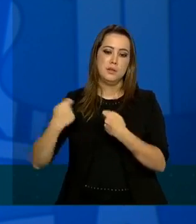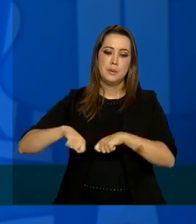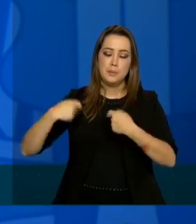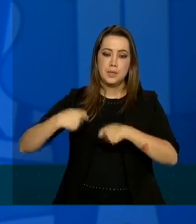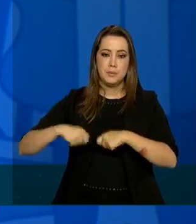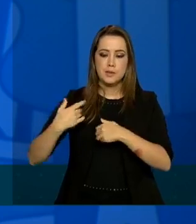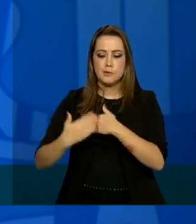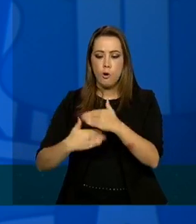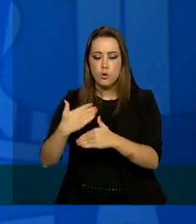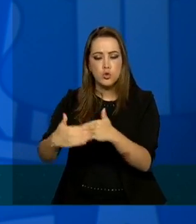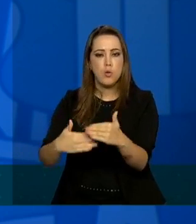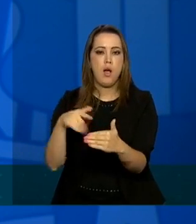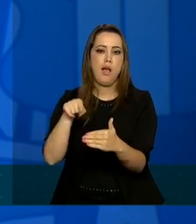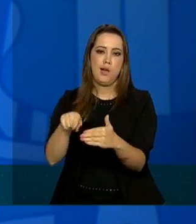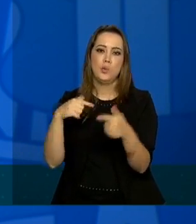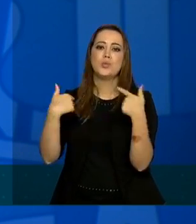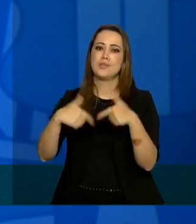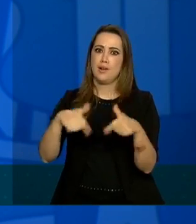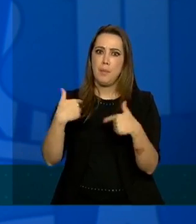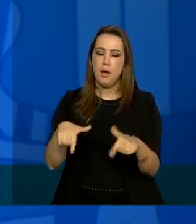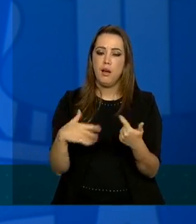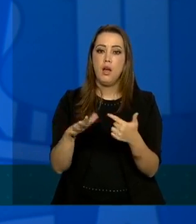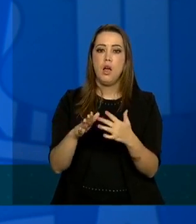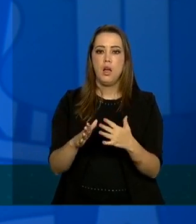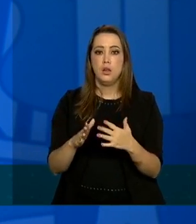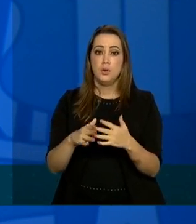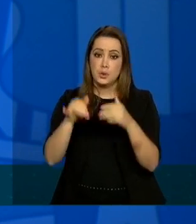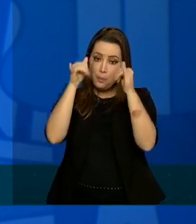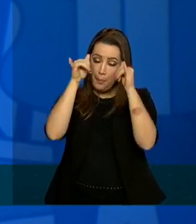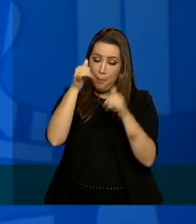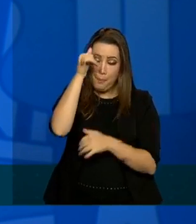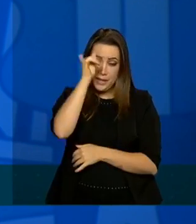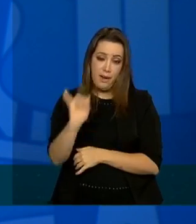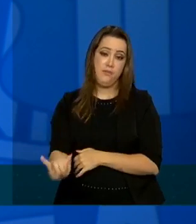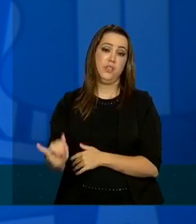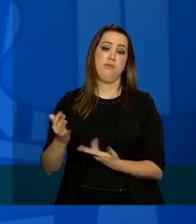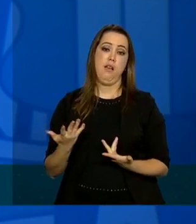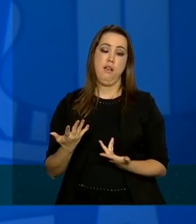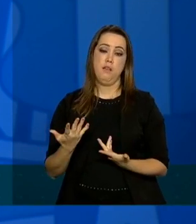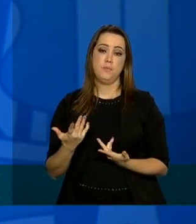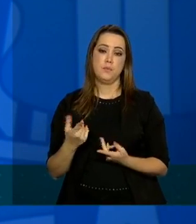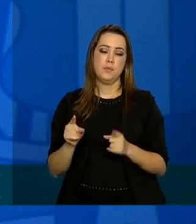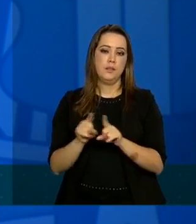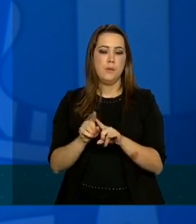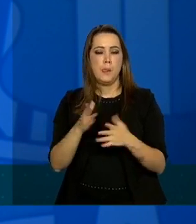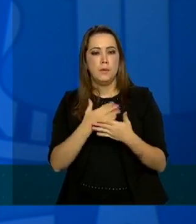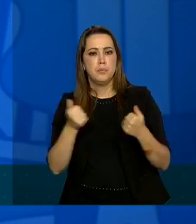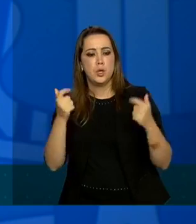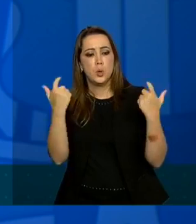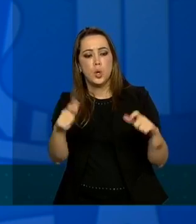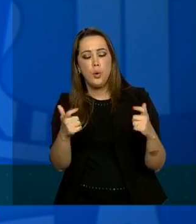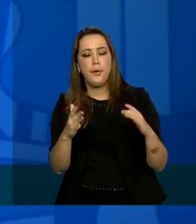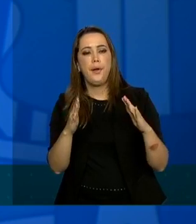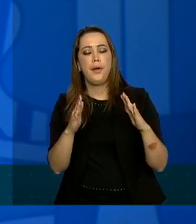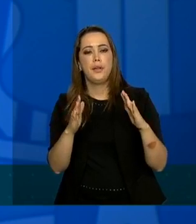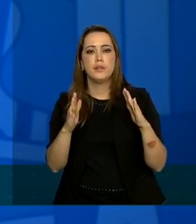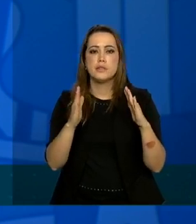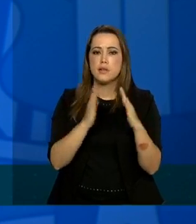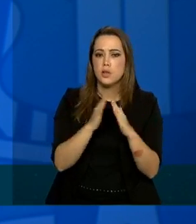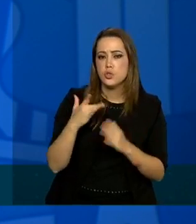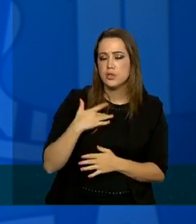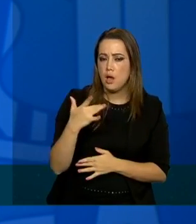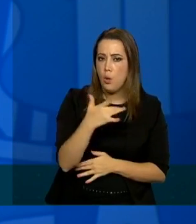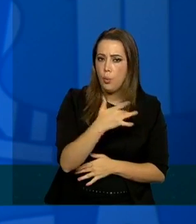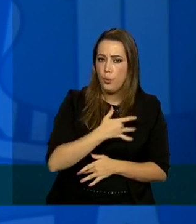precisam continuar mantendo as ações de enfrentamento reforçando as suas unidades de saúde para o atendimento dos